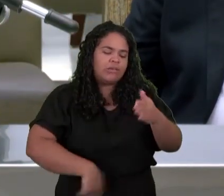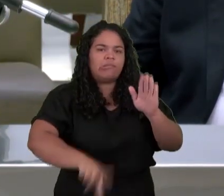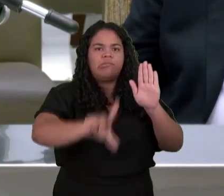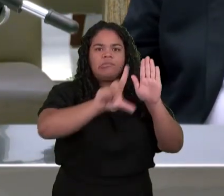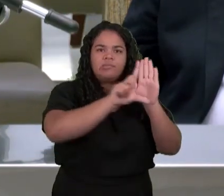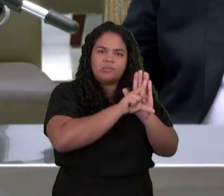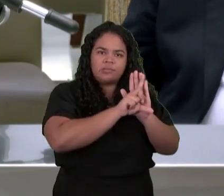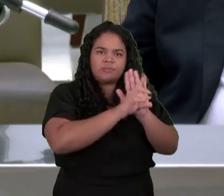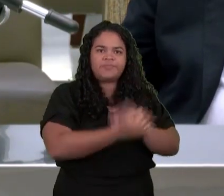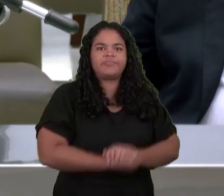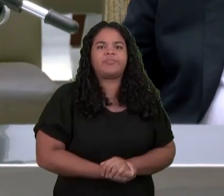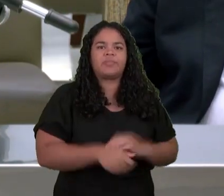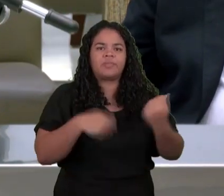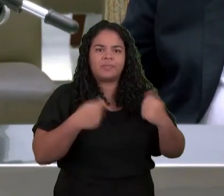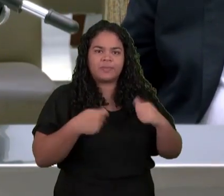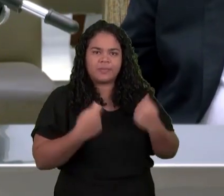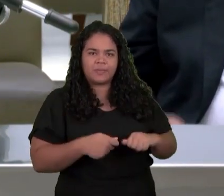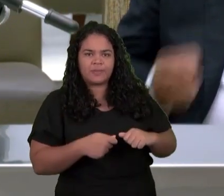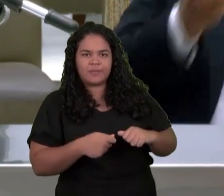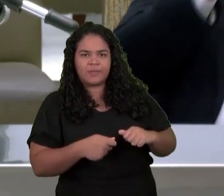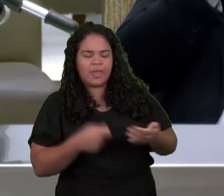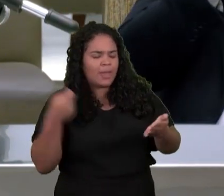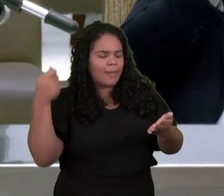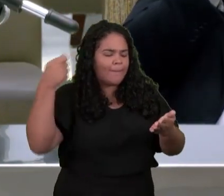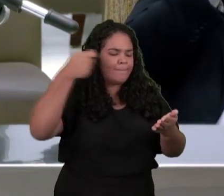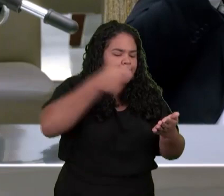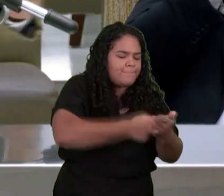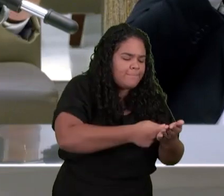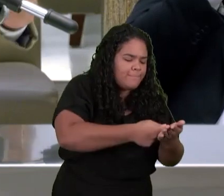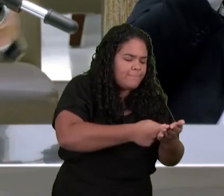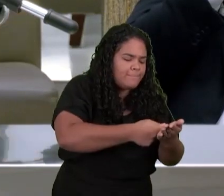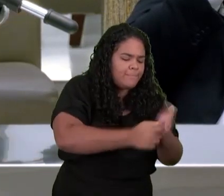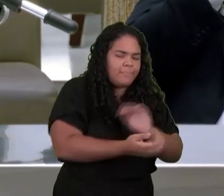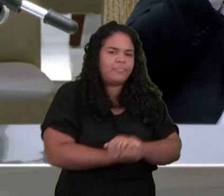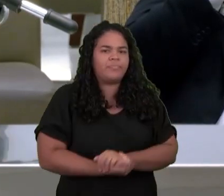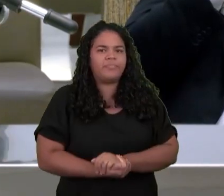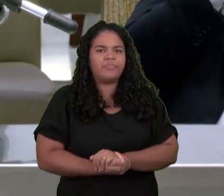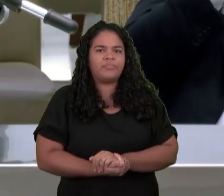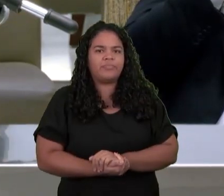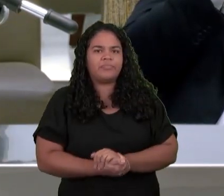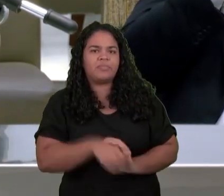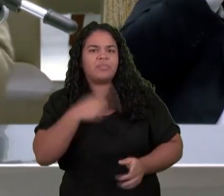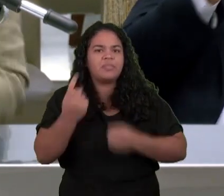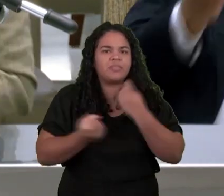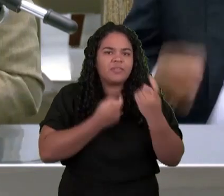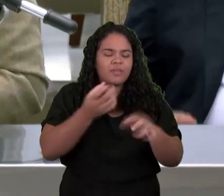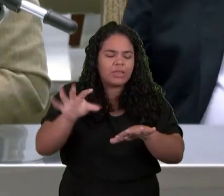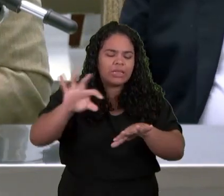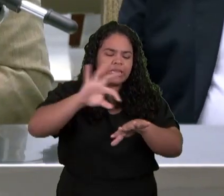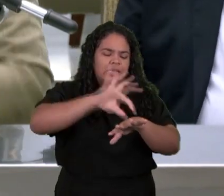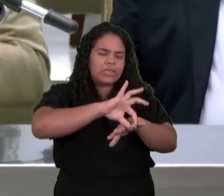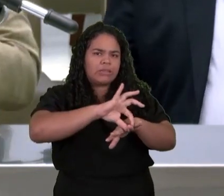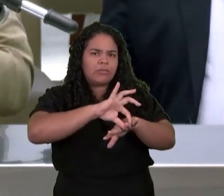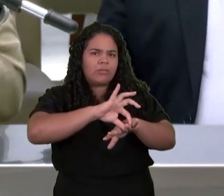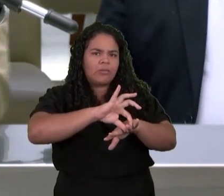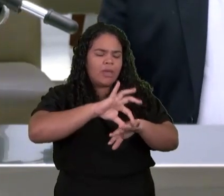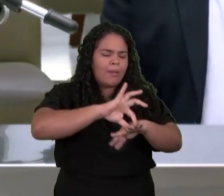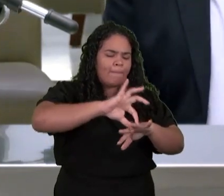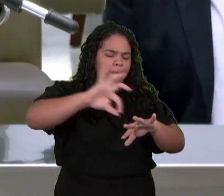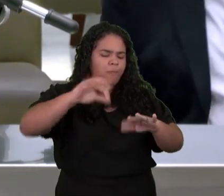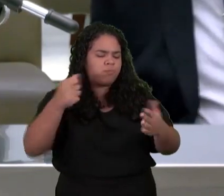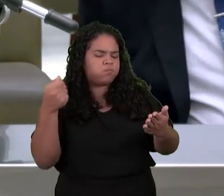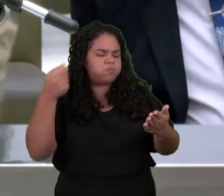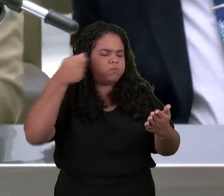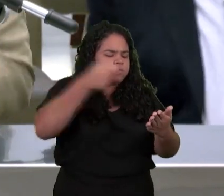Marca de autoridade As vezes Com um anel As vezes Com um cilindro As vezes Com